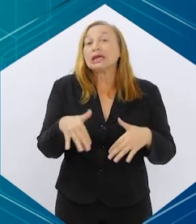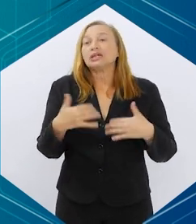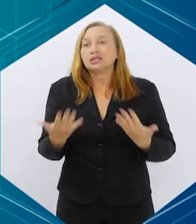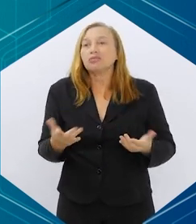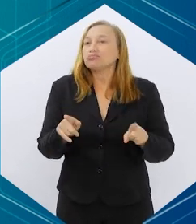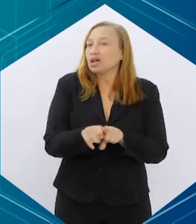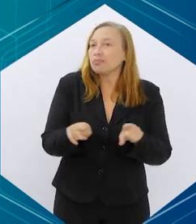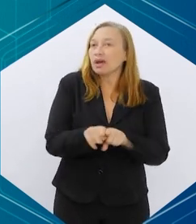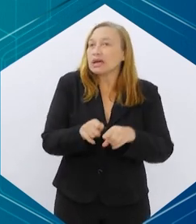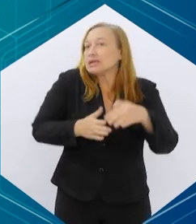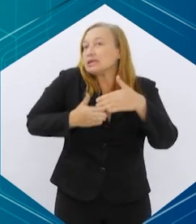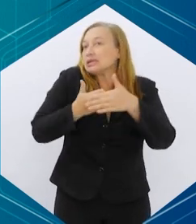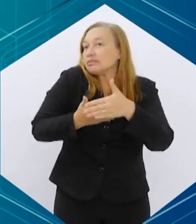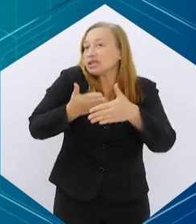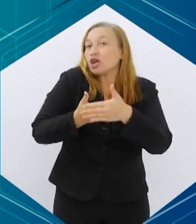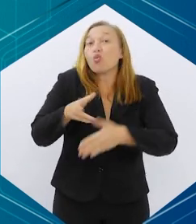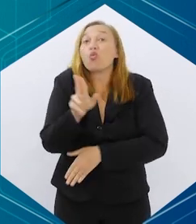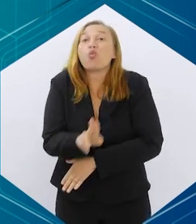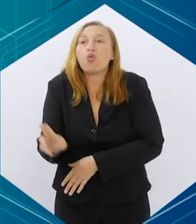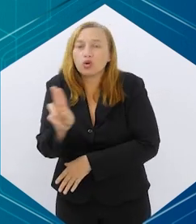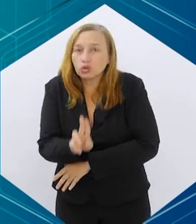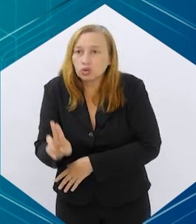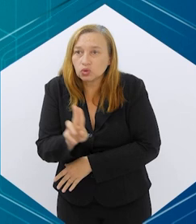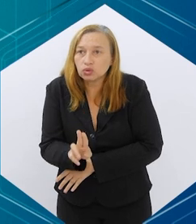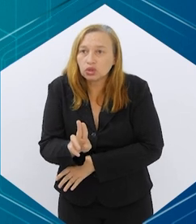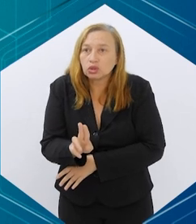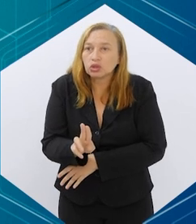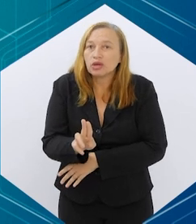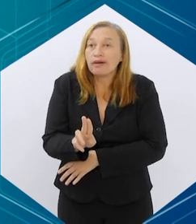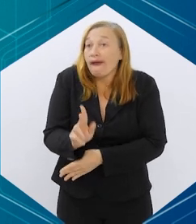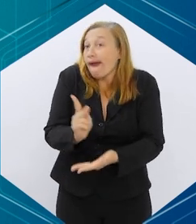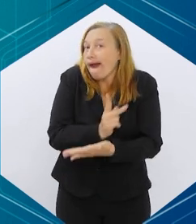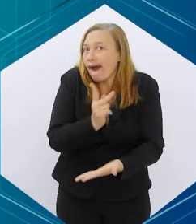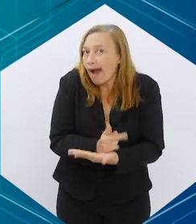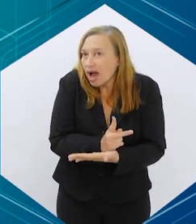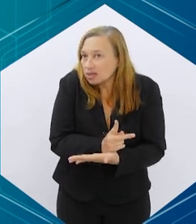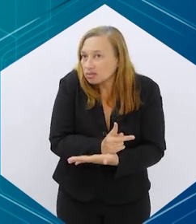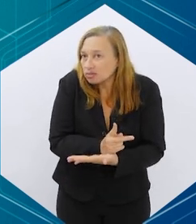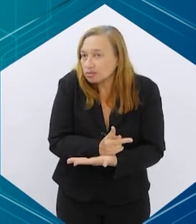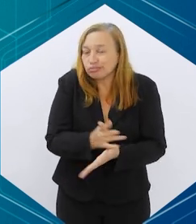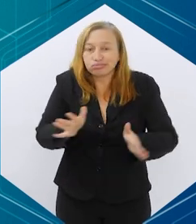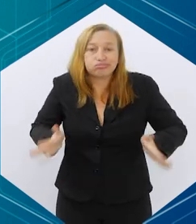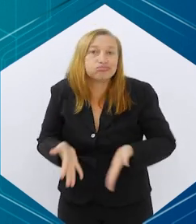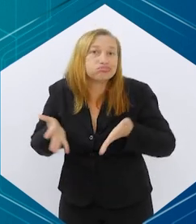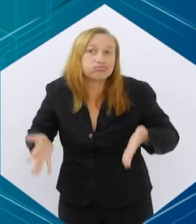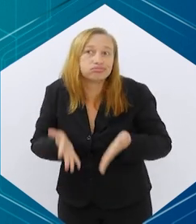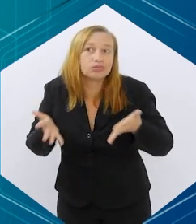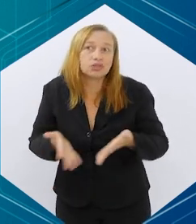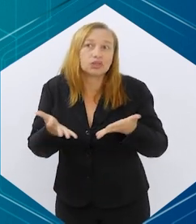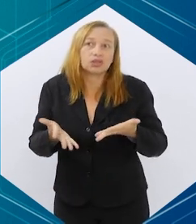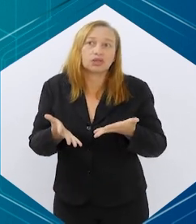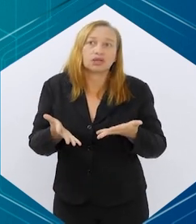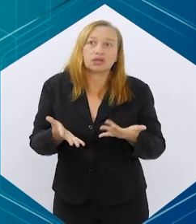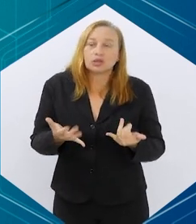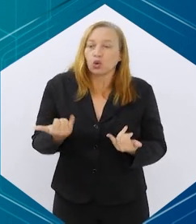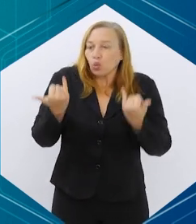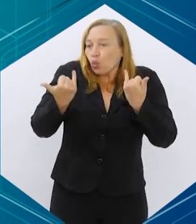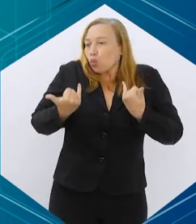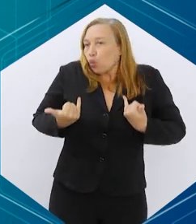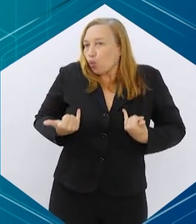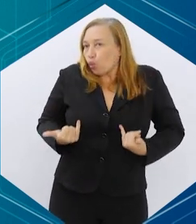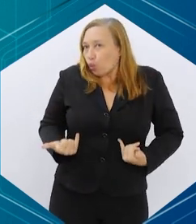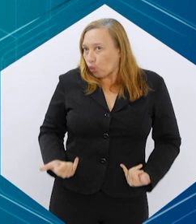isso também limitaria o uso indevido, né, para estimular o ideal